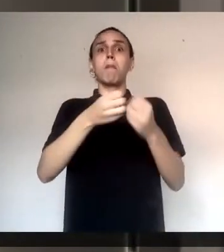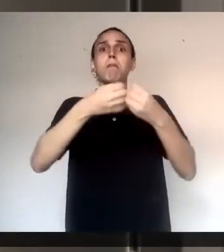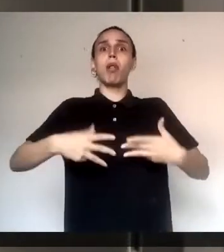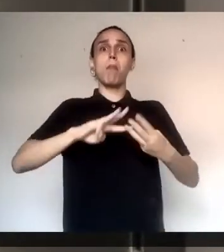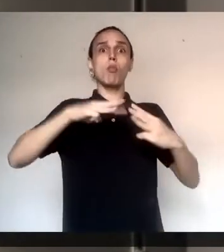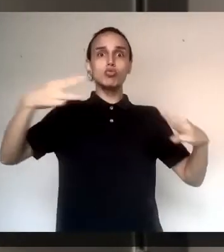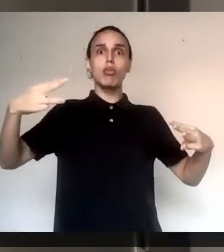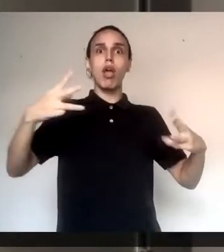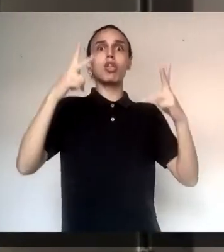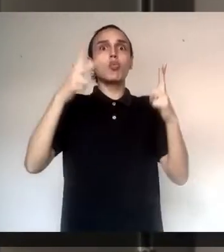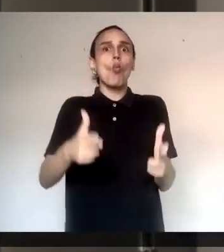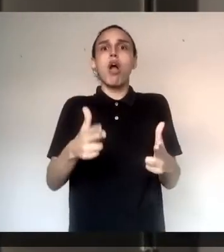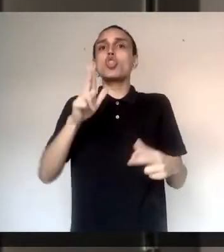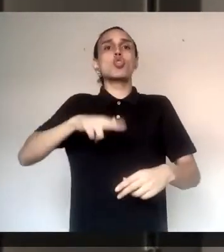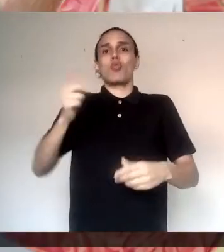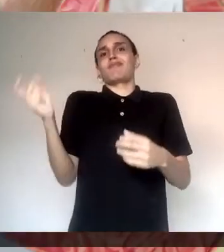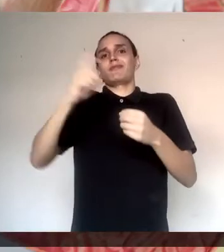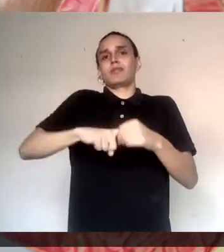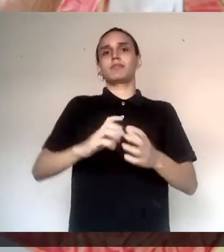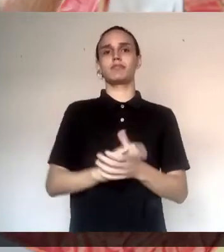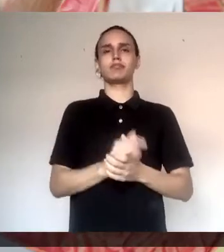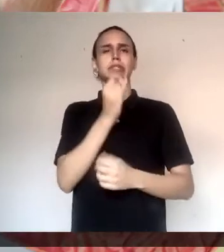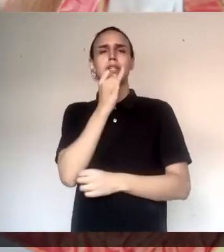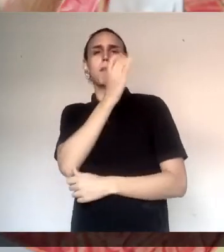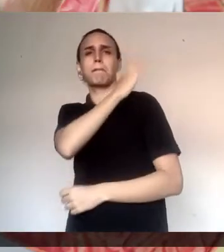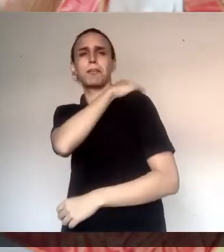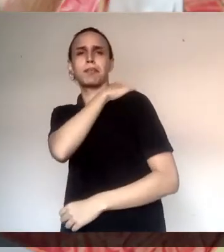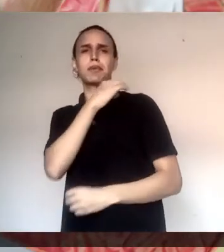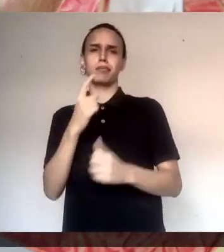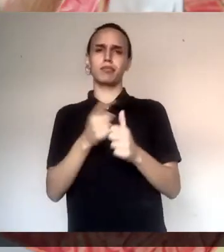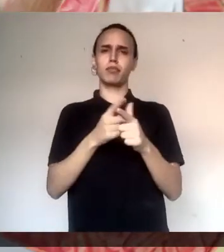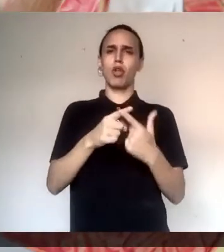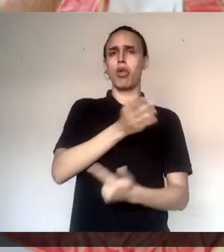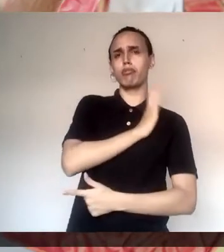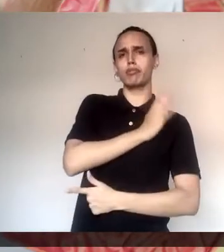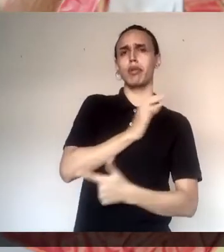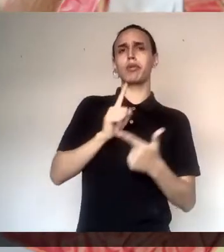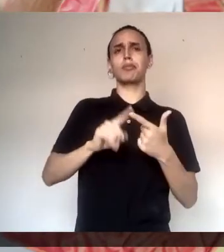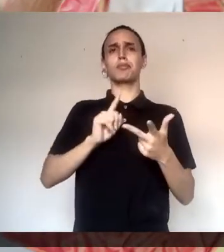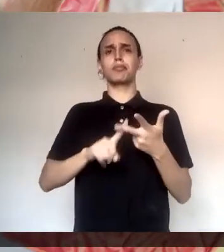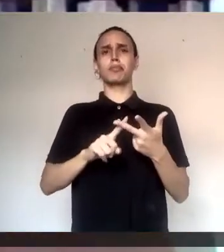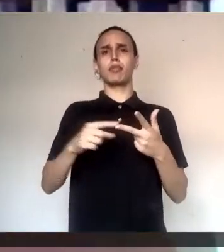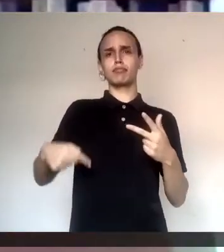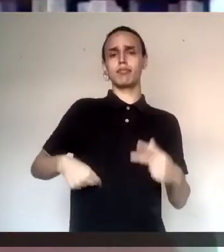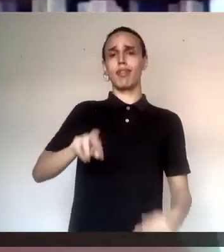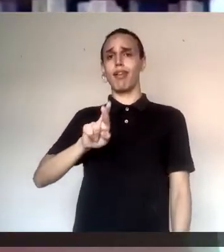lesão muscular pode chegar a esse ponto. Como se fala do pulmão, se fala do coração, se fala do próprio